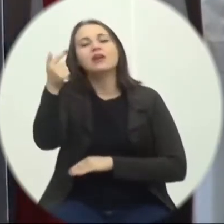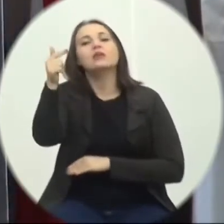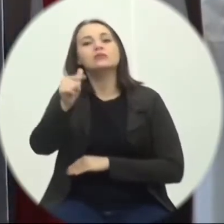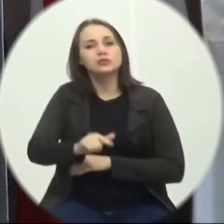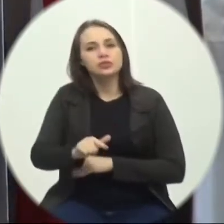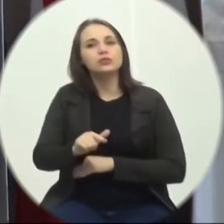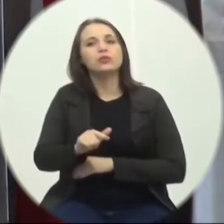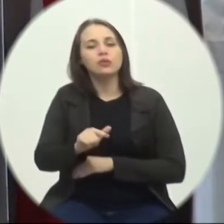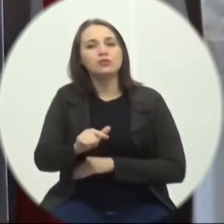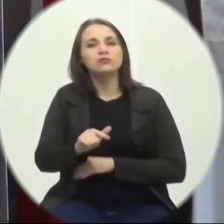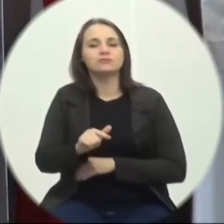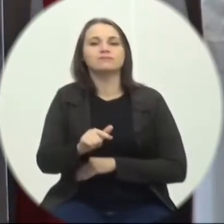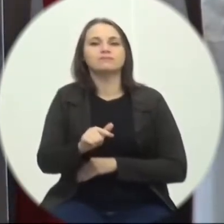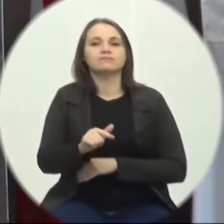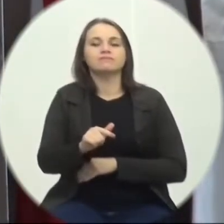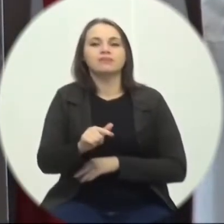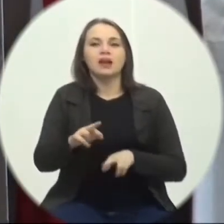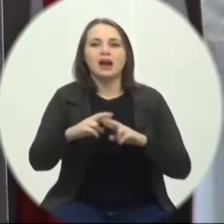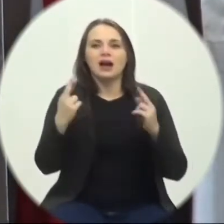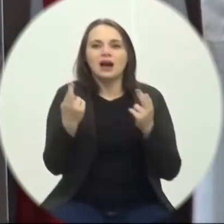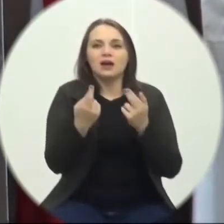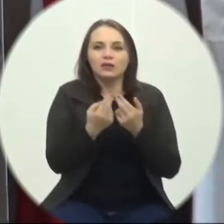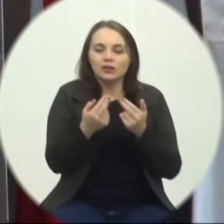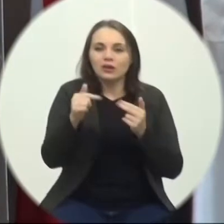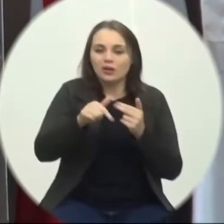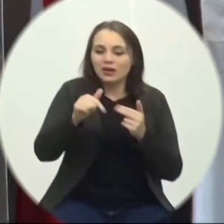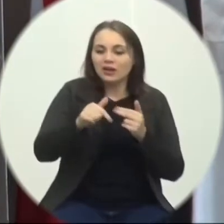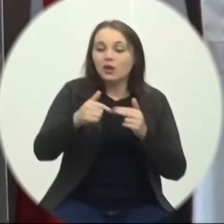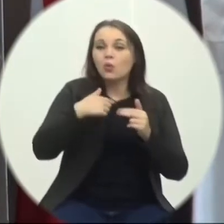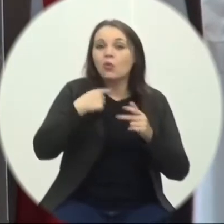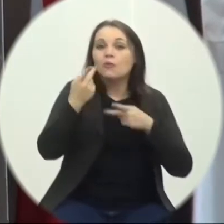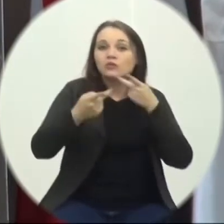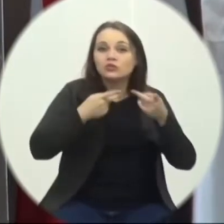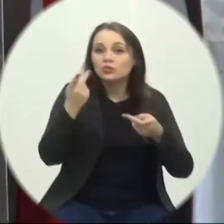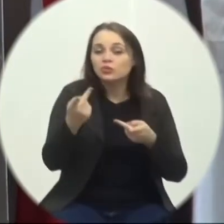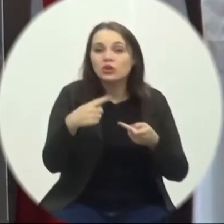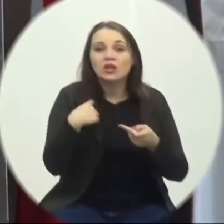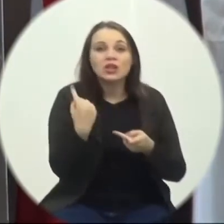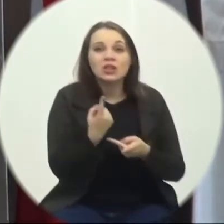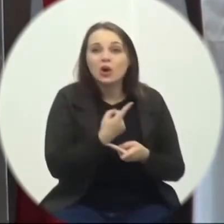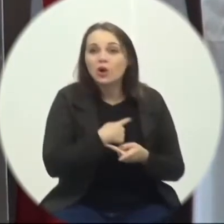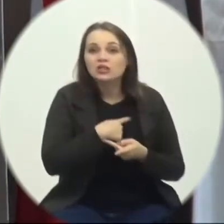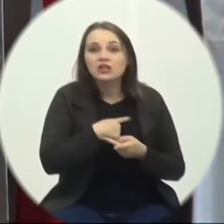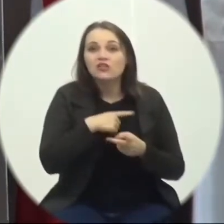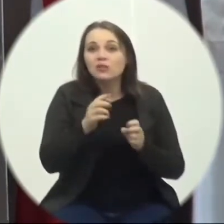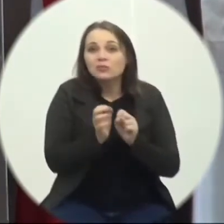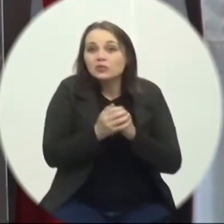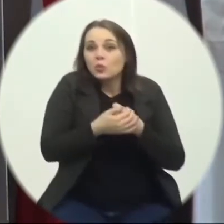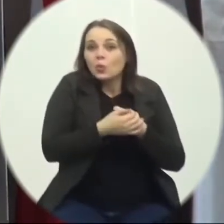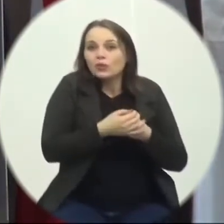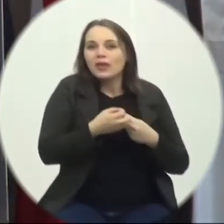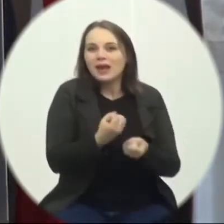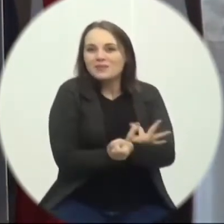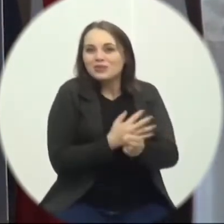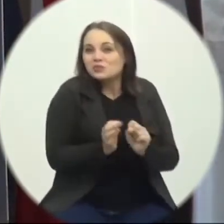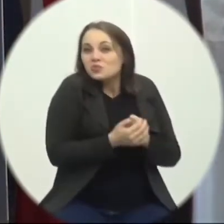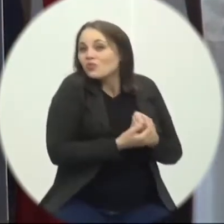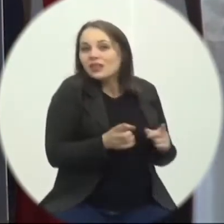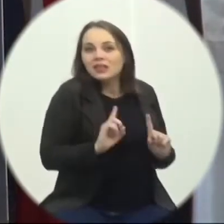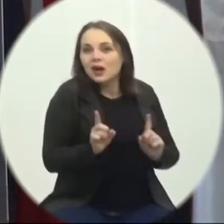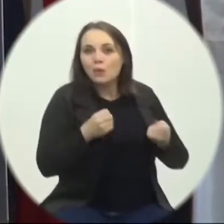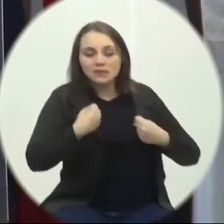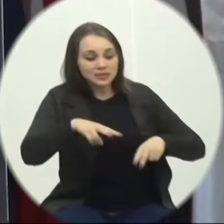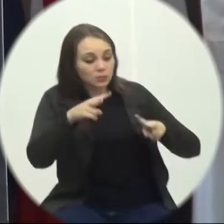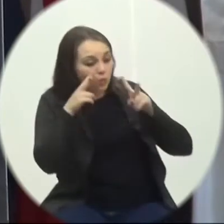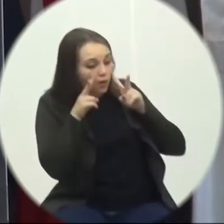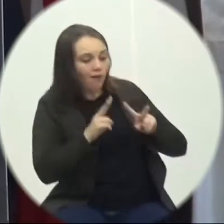O coro e a força desse discurso Não vamos fechar os olhos Para a área emocional Sabe por quê? O número